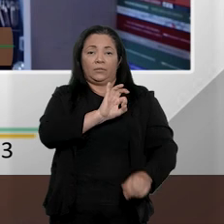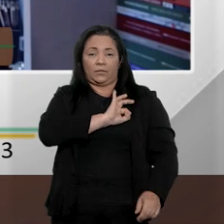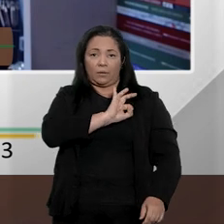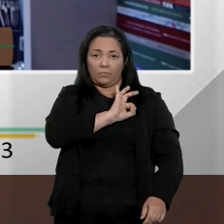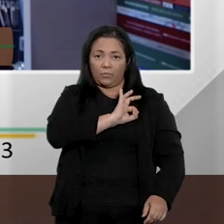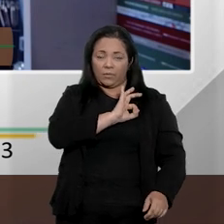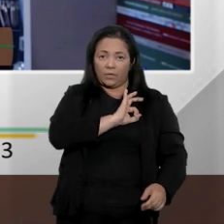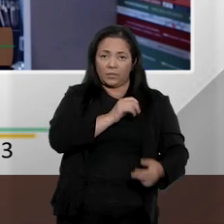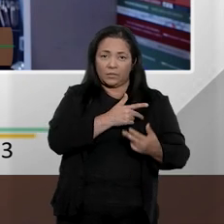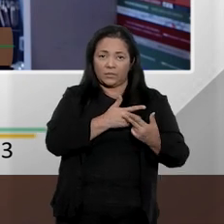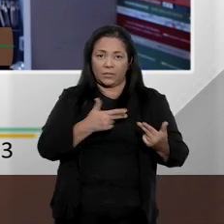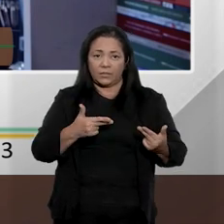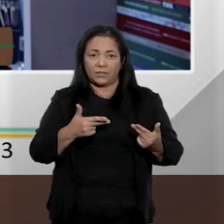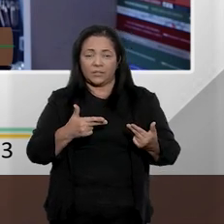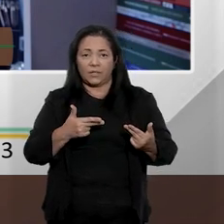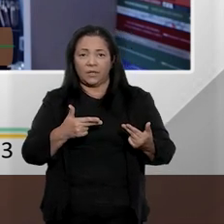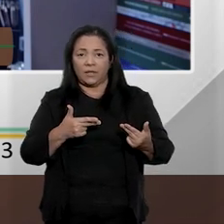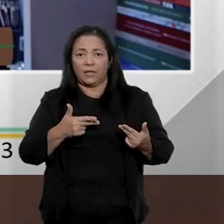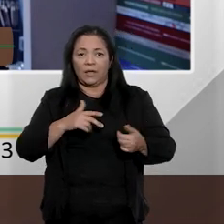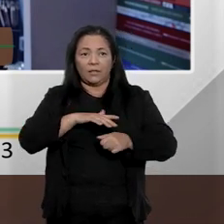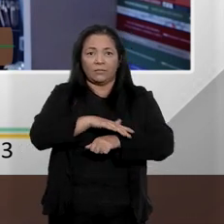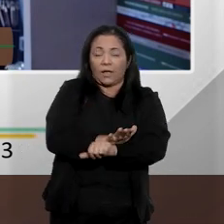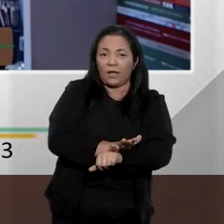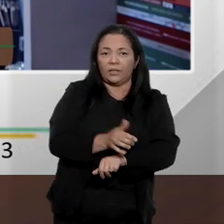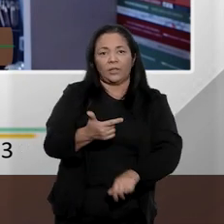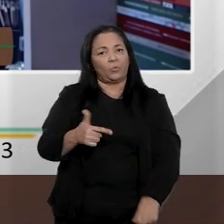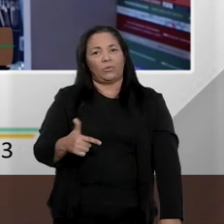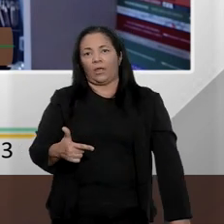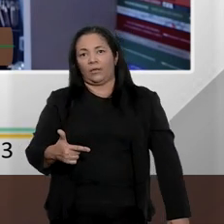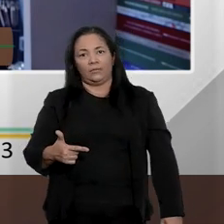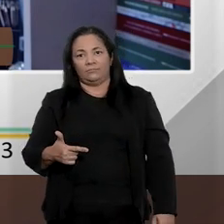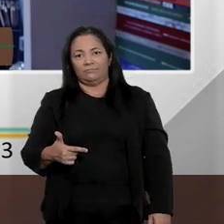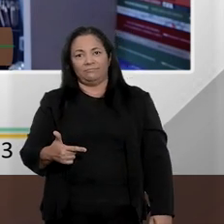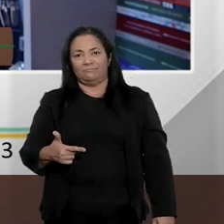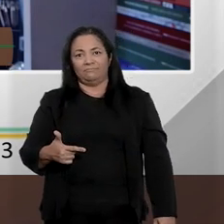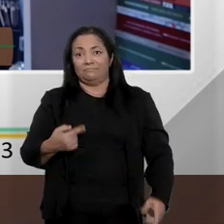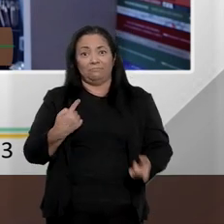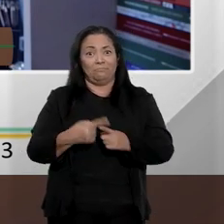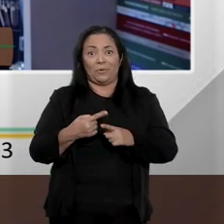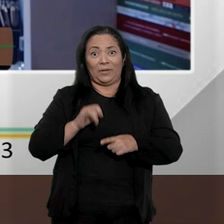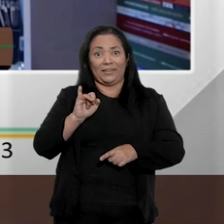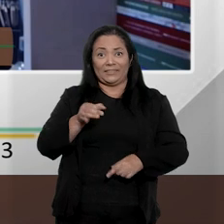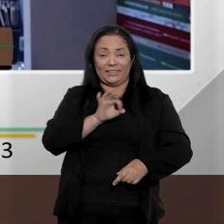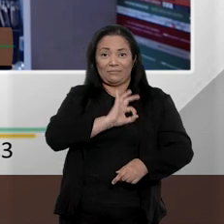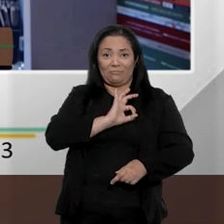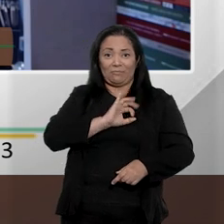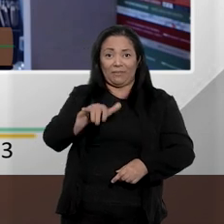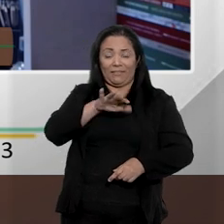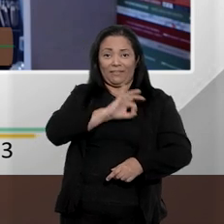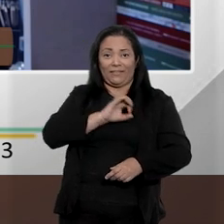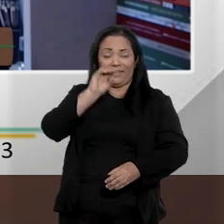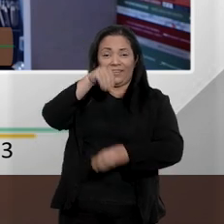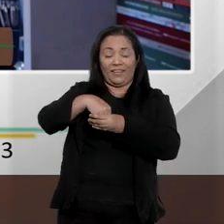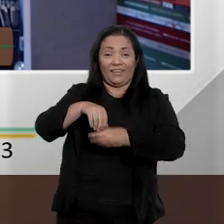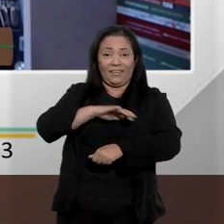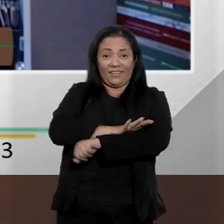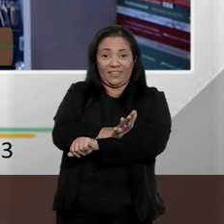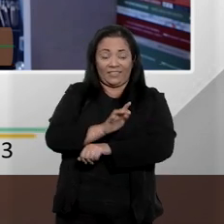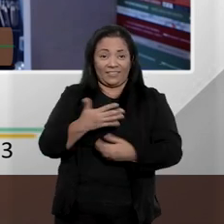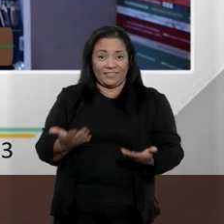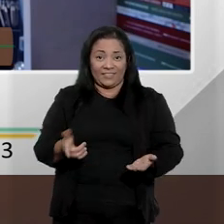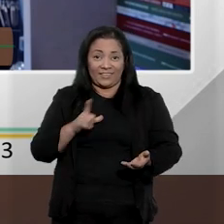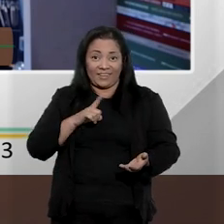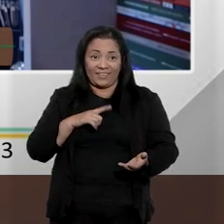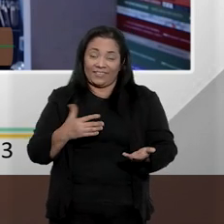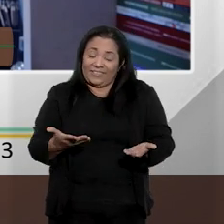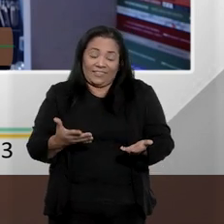não pratiquem essas práticas odiosas e racistas. Temos que compreender ou aguardar que o Ministério